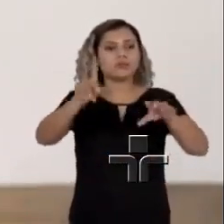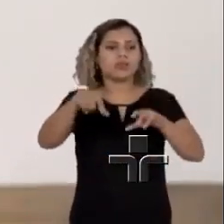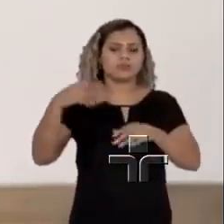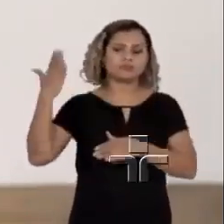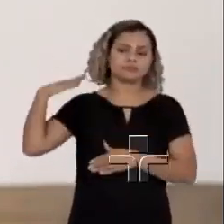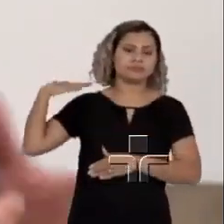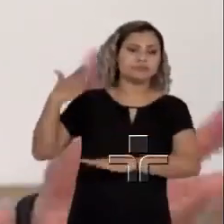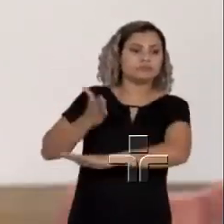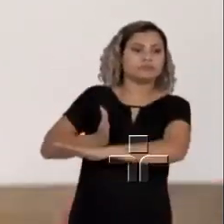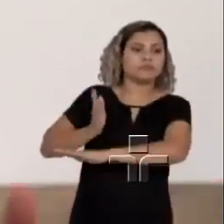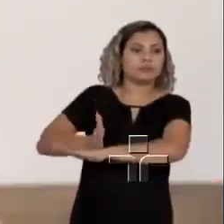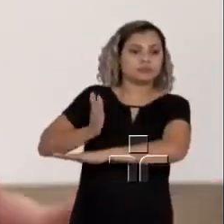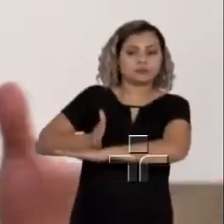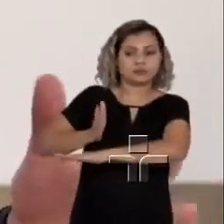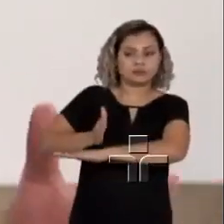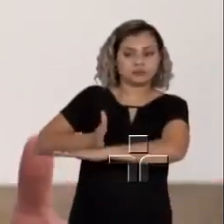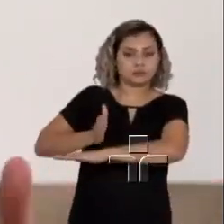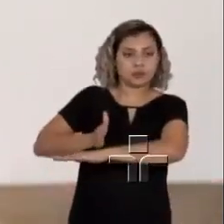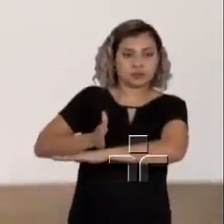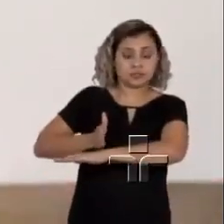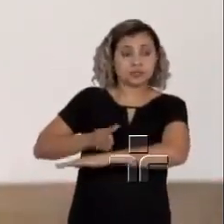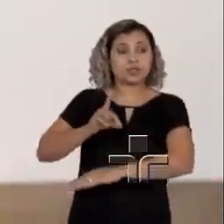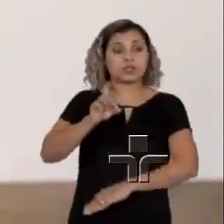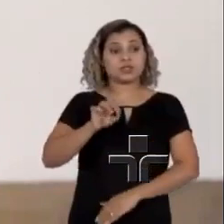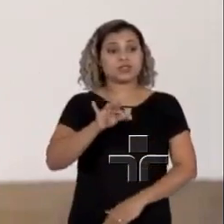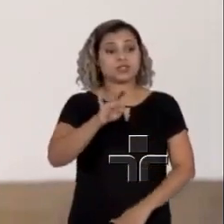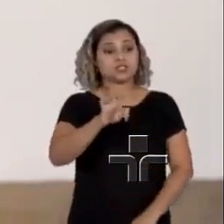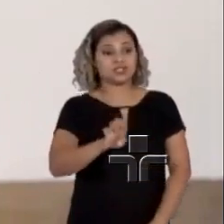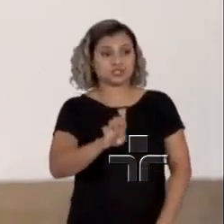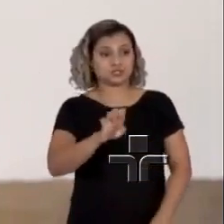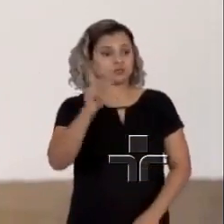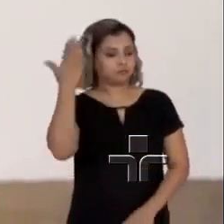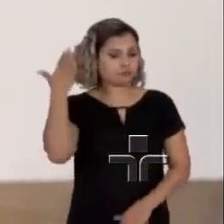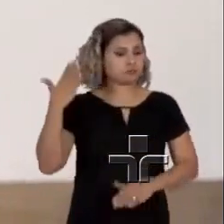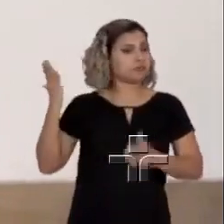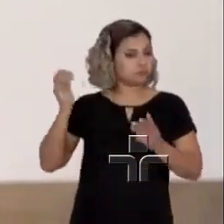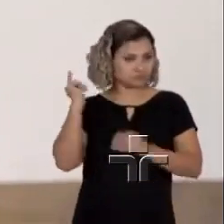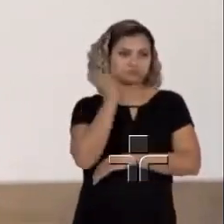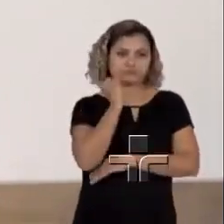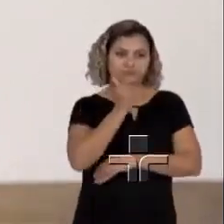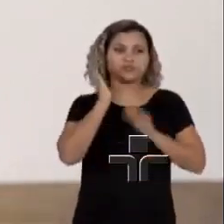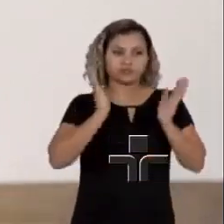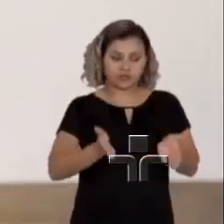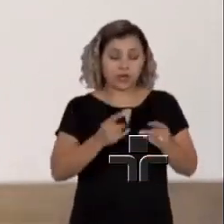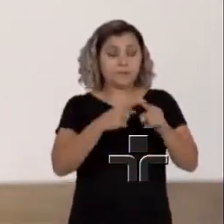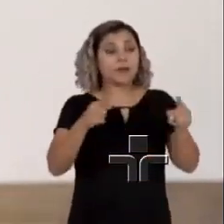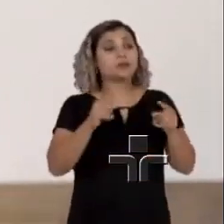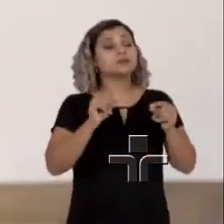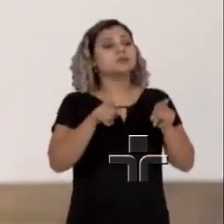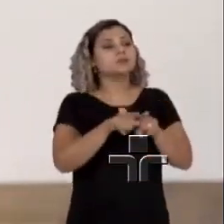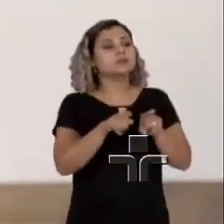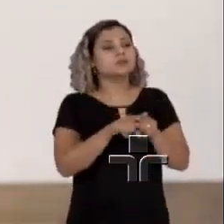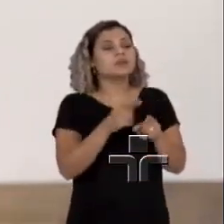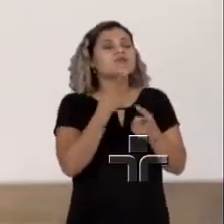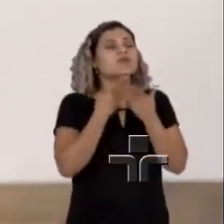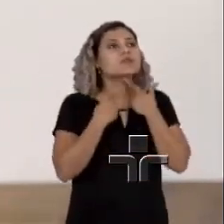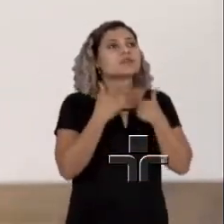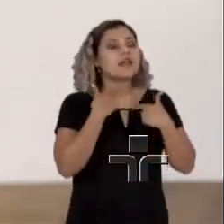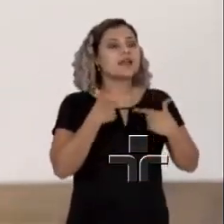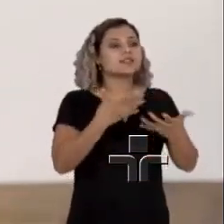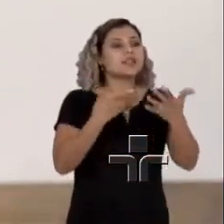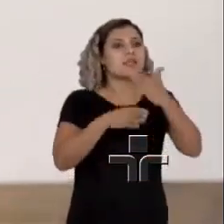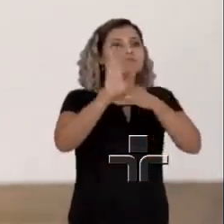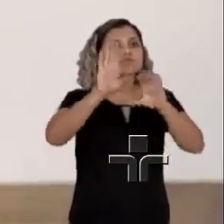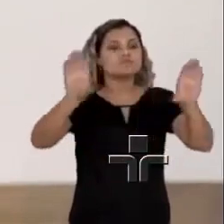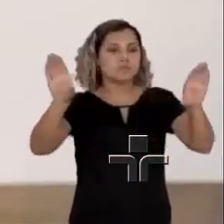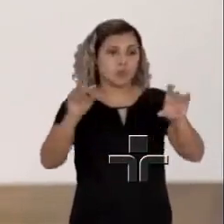Média, e Dante talvez seja o último. Existe uma história do paraíso de André Limón, do qual ele analisa essa vontade do paraíso.